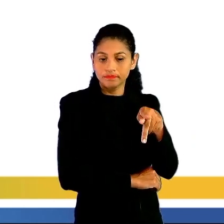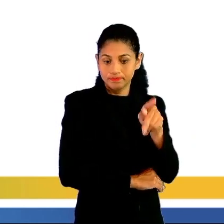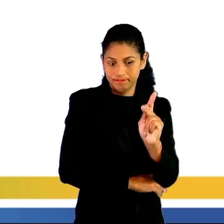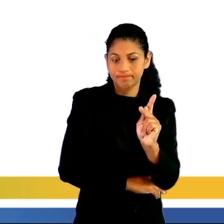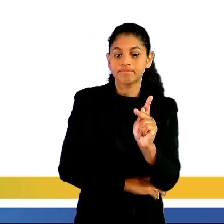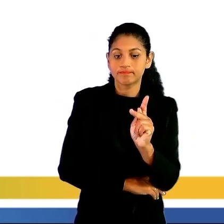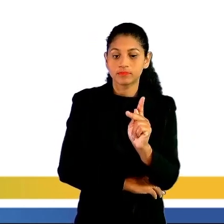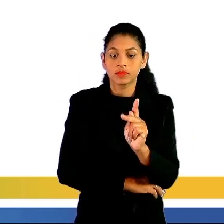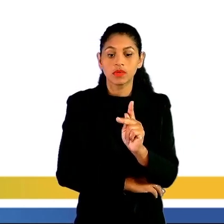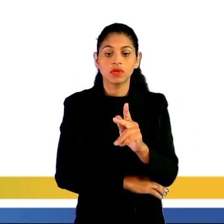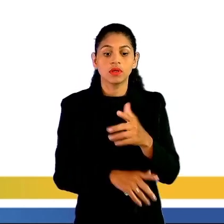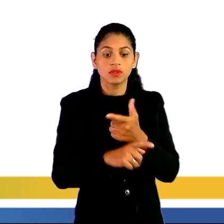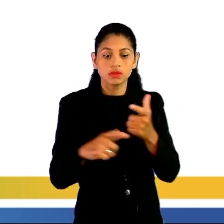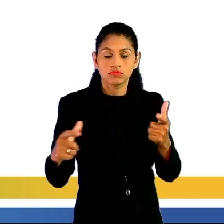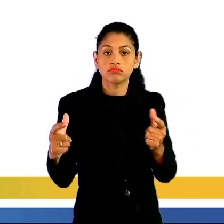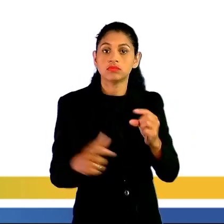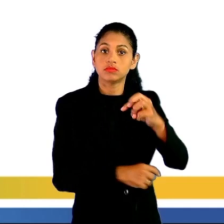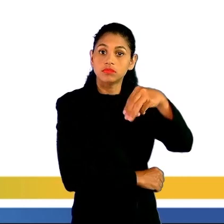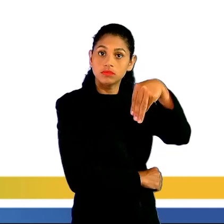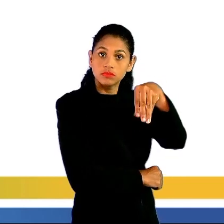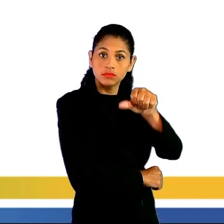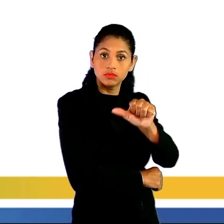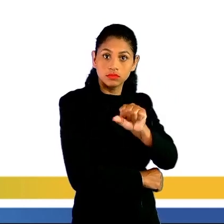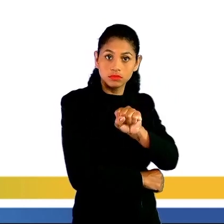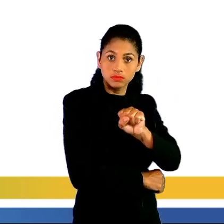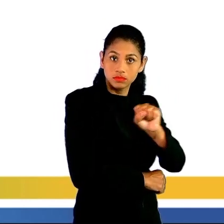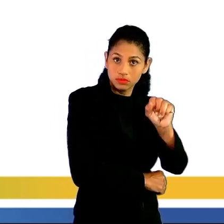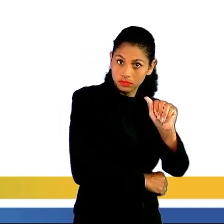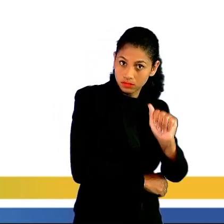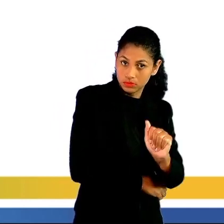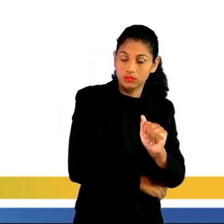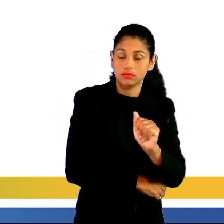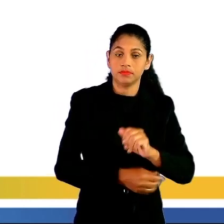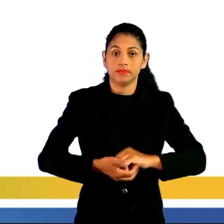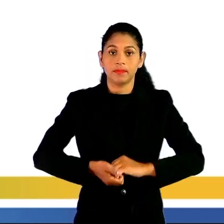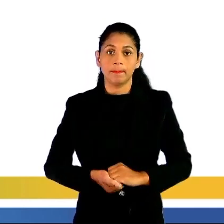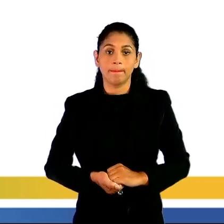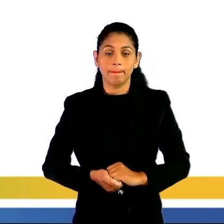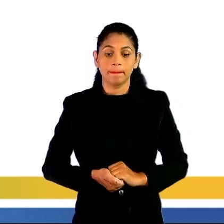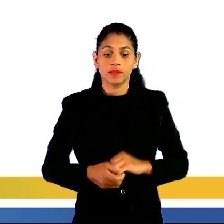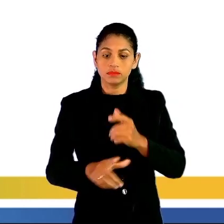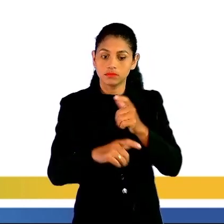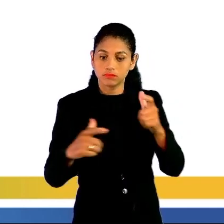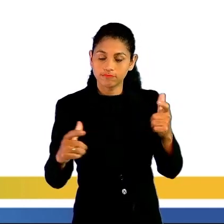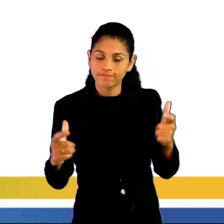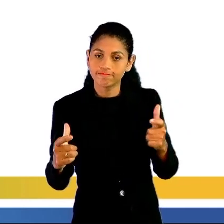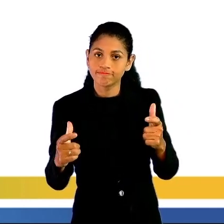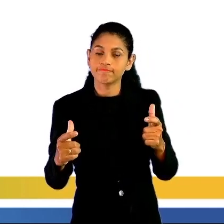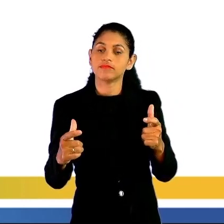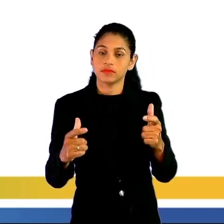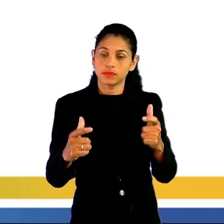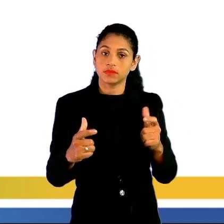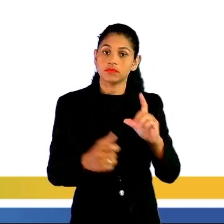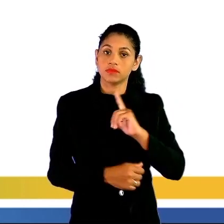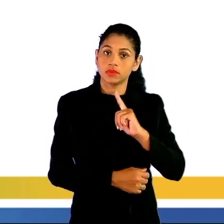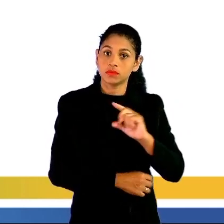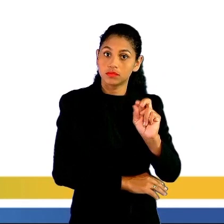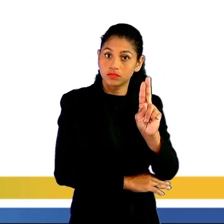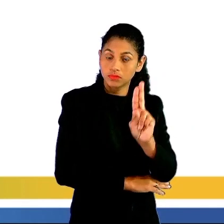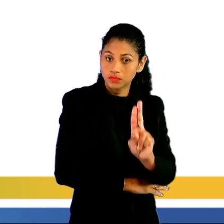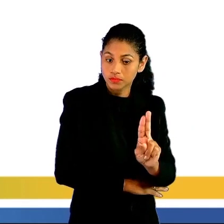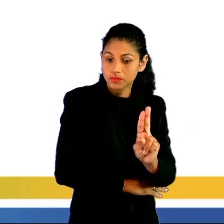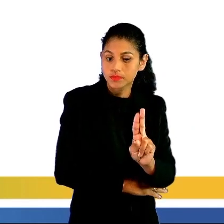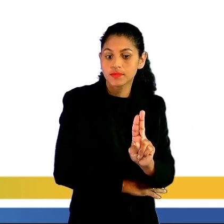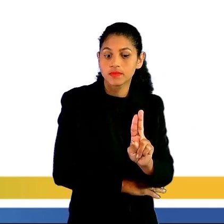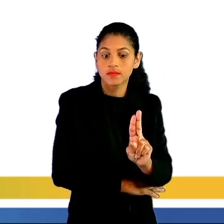a grandeza que nós temos é a massa. Então quando se fala de grandeza de massa, nós temos como a unidade base